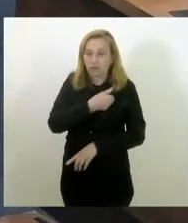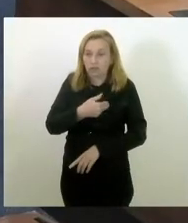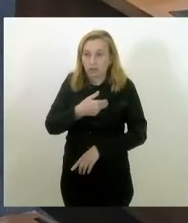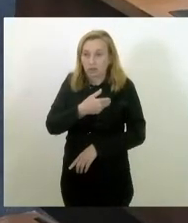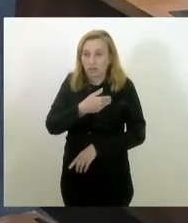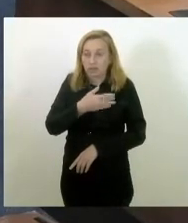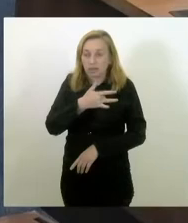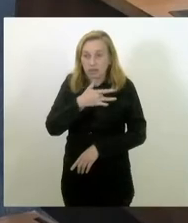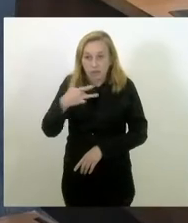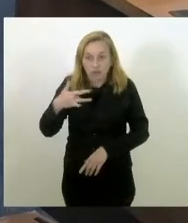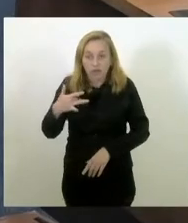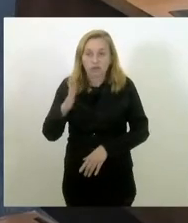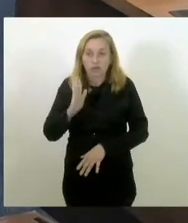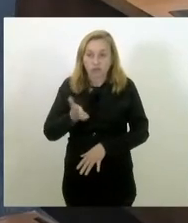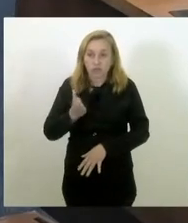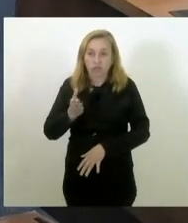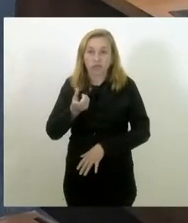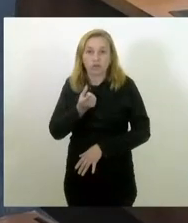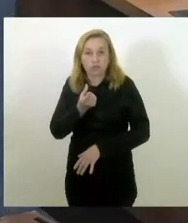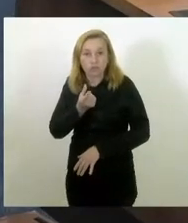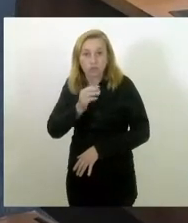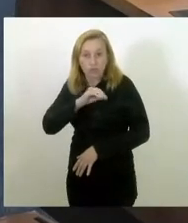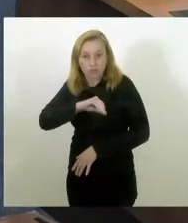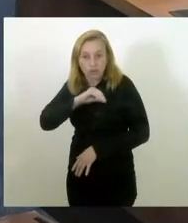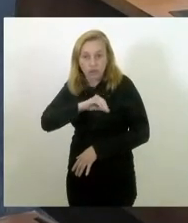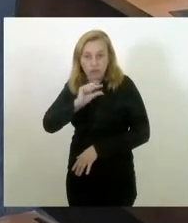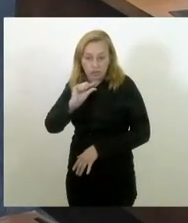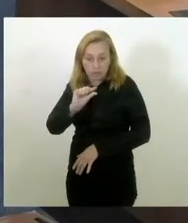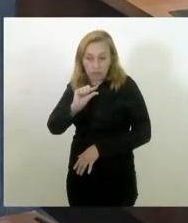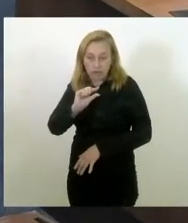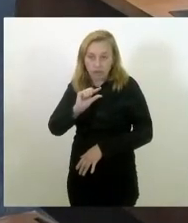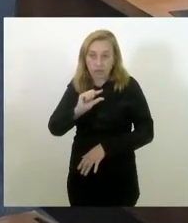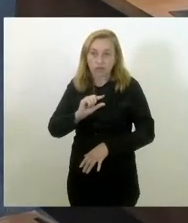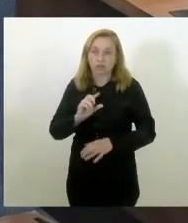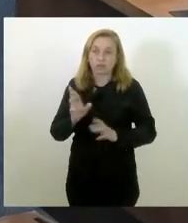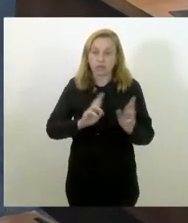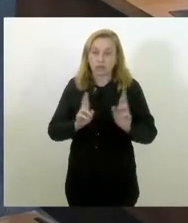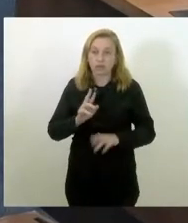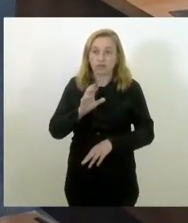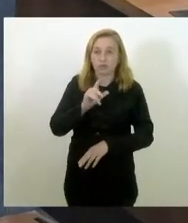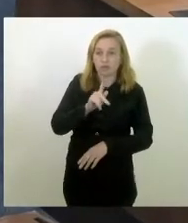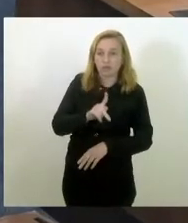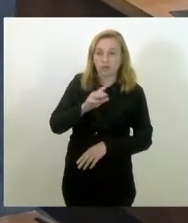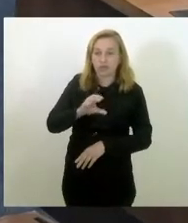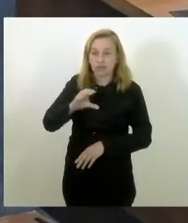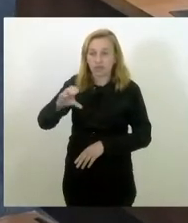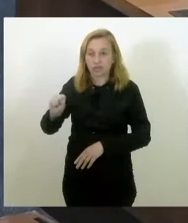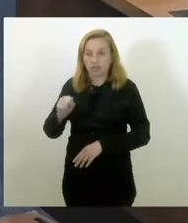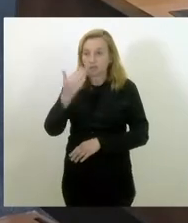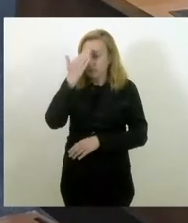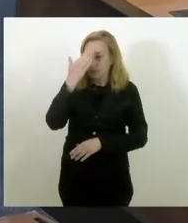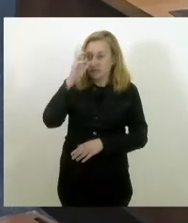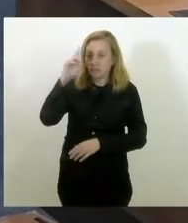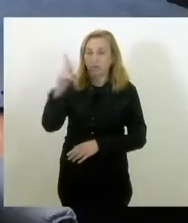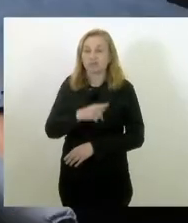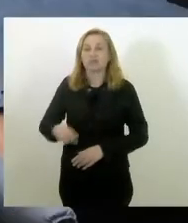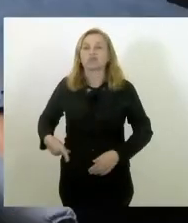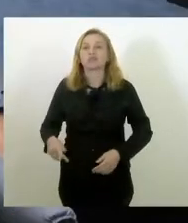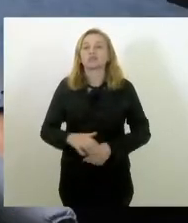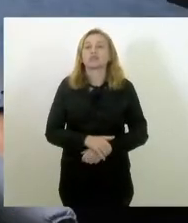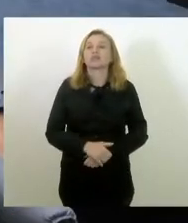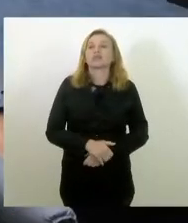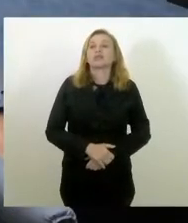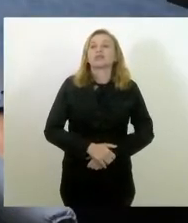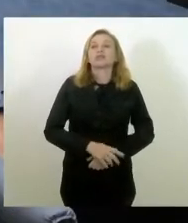com os aumentos relativos ao PCCS. Obrigada, muito obrigada. Obrigada, presidente. Uma palavra,